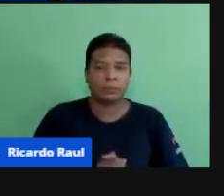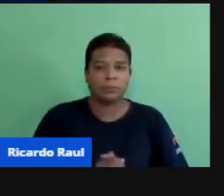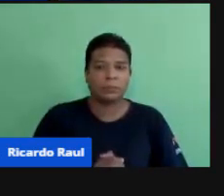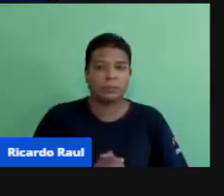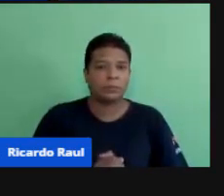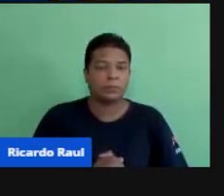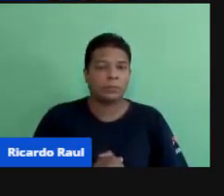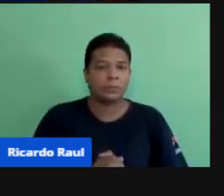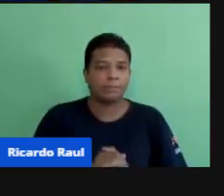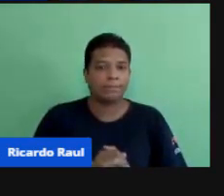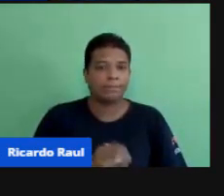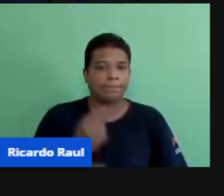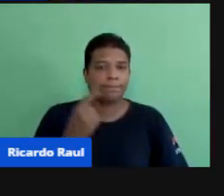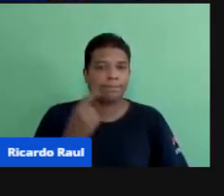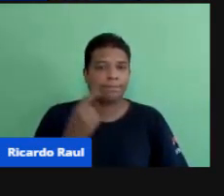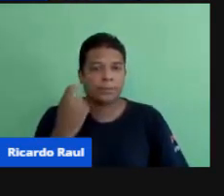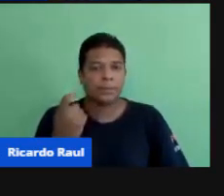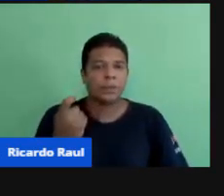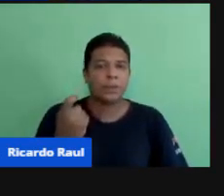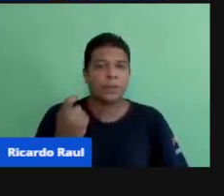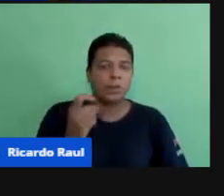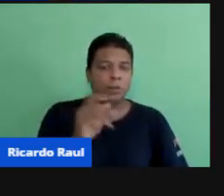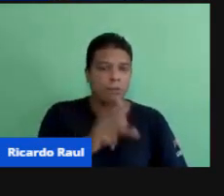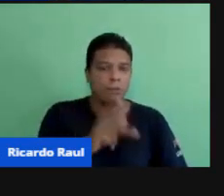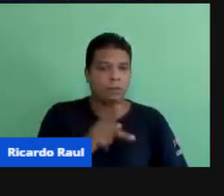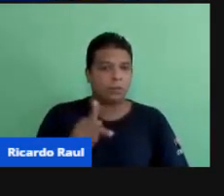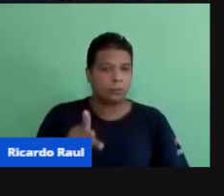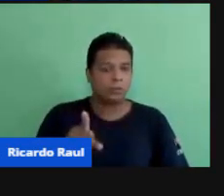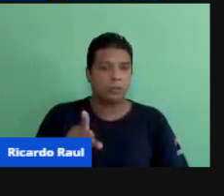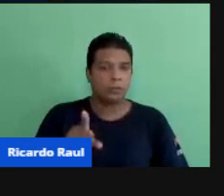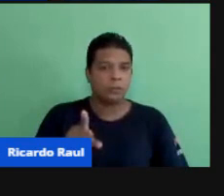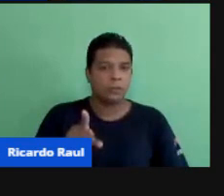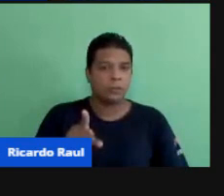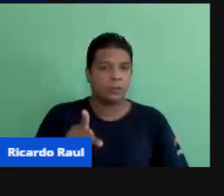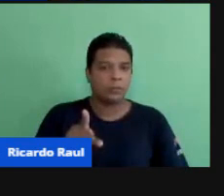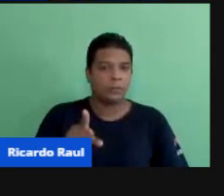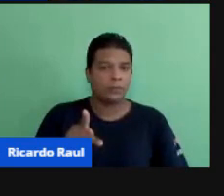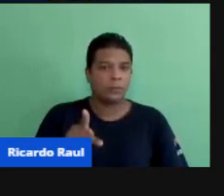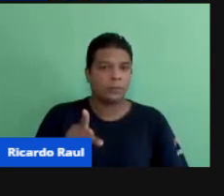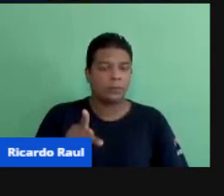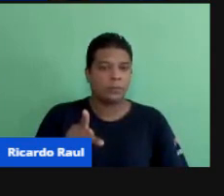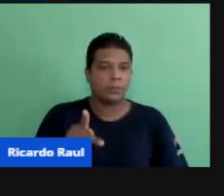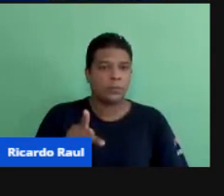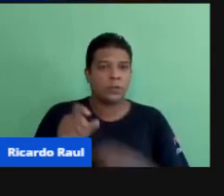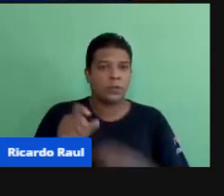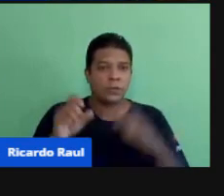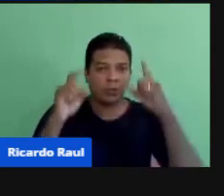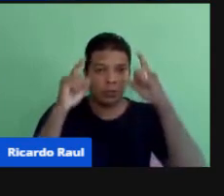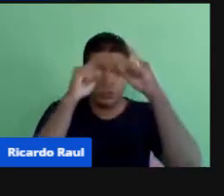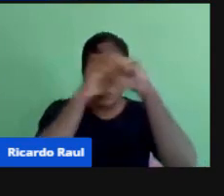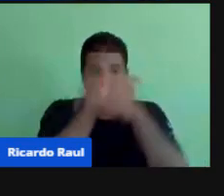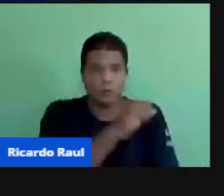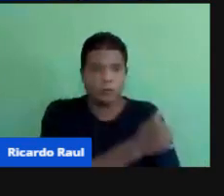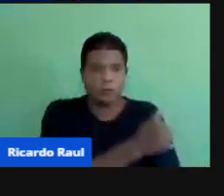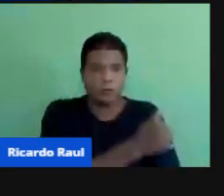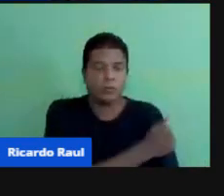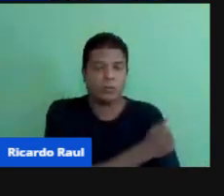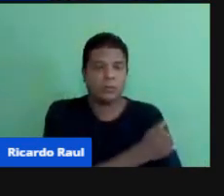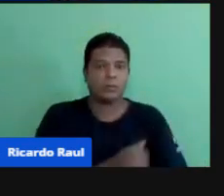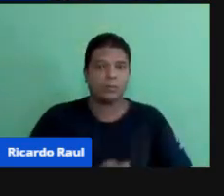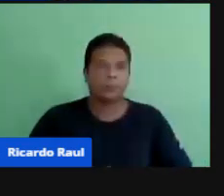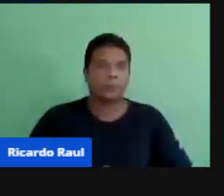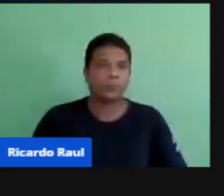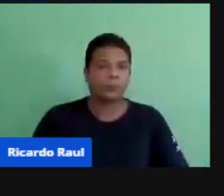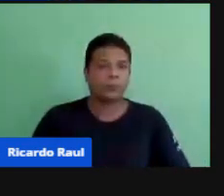Do professor Por parte Do professor Sobre a dificuldade Dos alunos Né? Foi aquilo Que a gente falou Lá